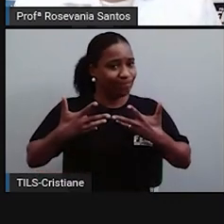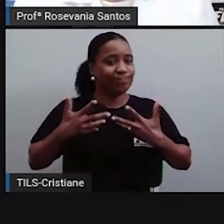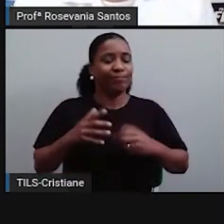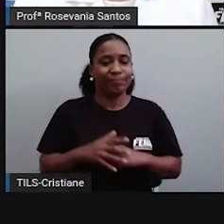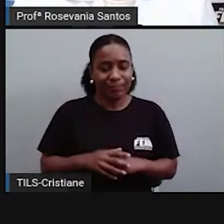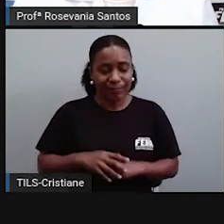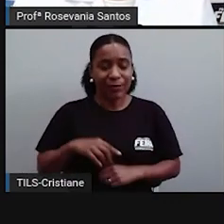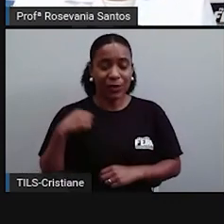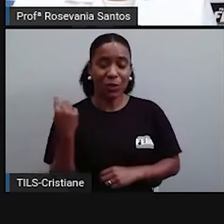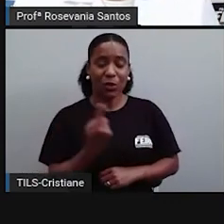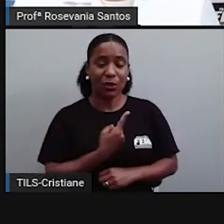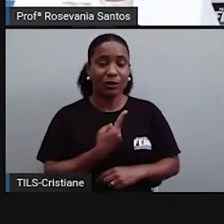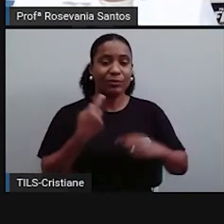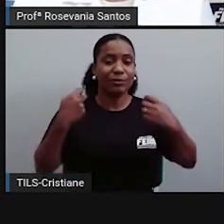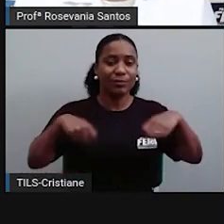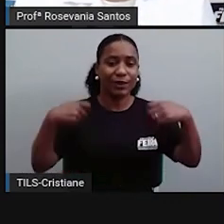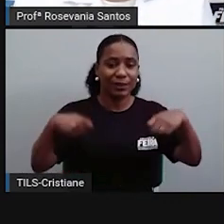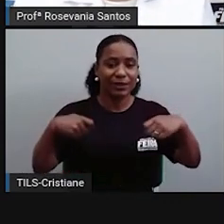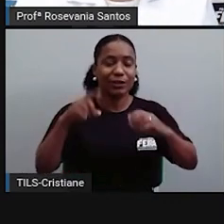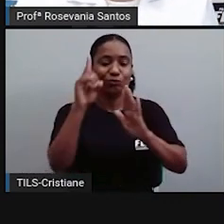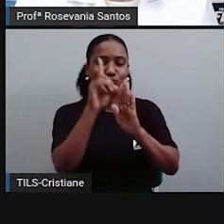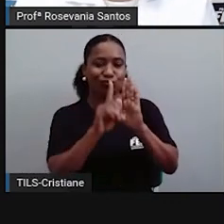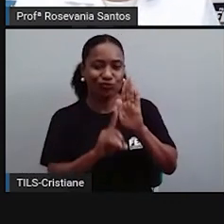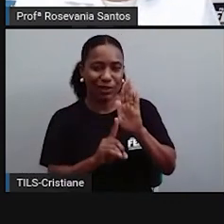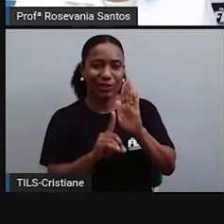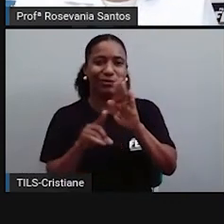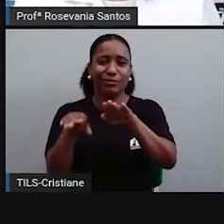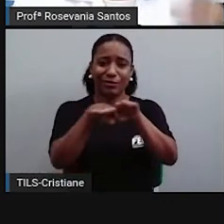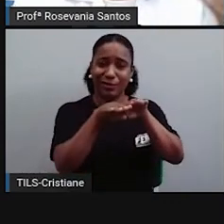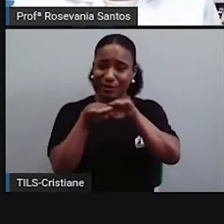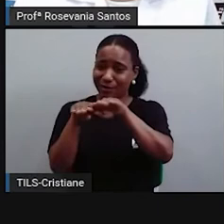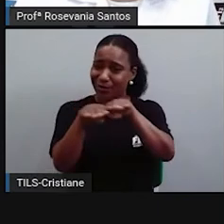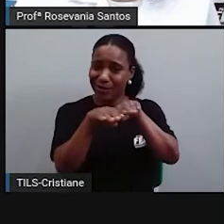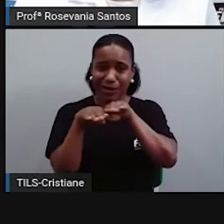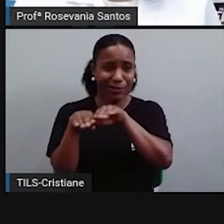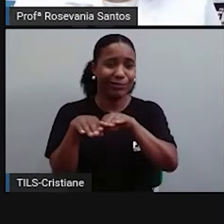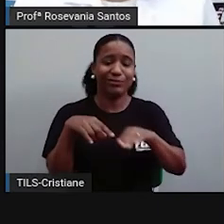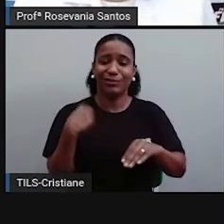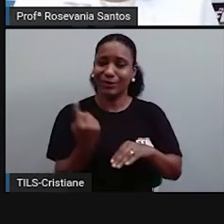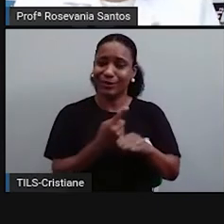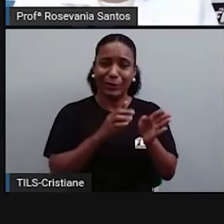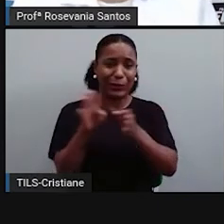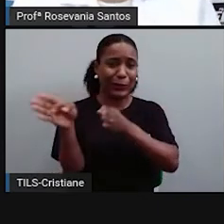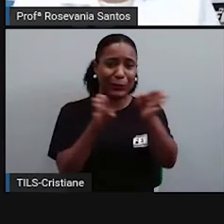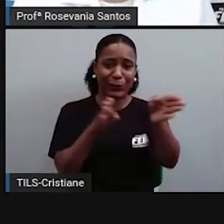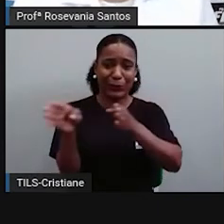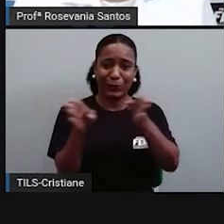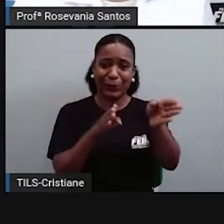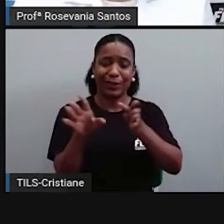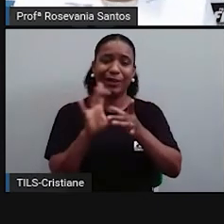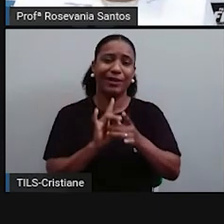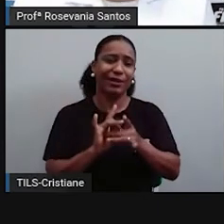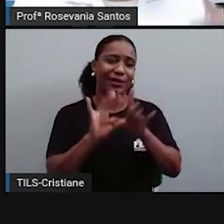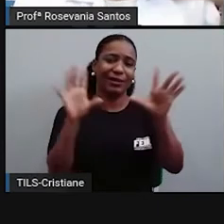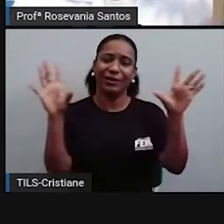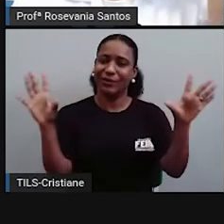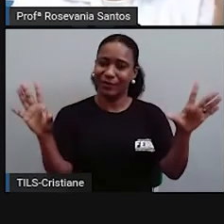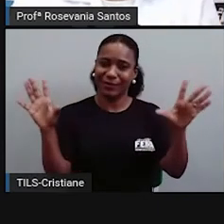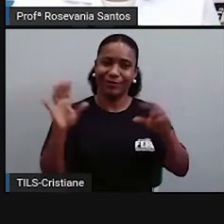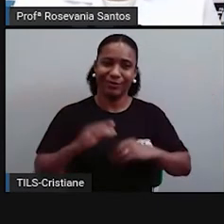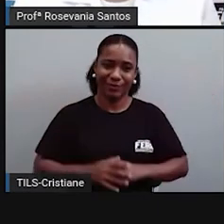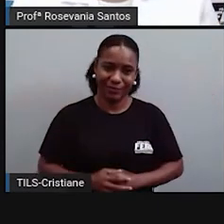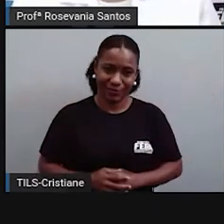precisa ter os mesmos direitos. Os mesmos espaços. Assim como já está na lei. Precisamente que seja